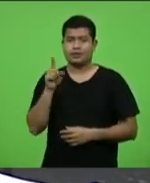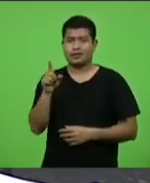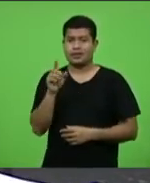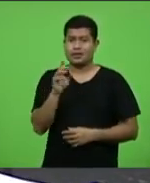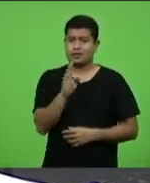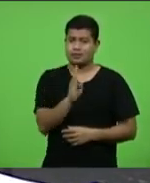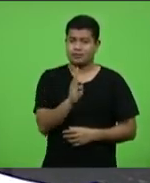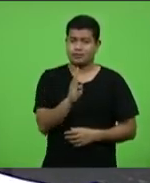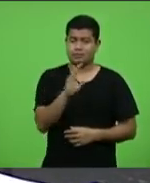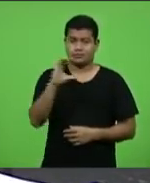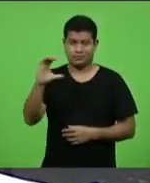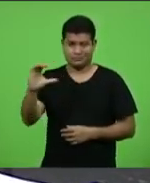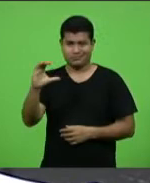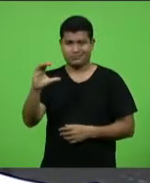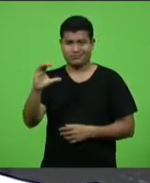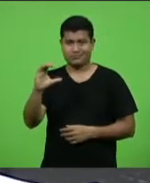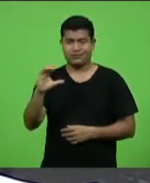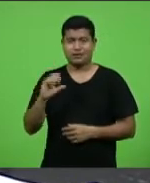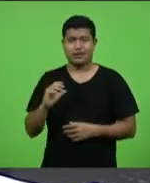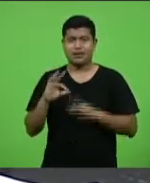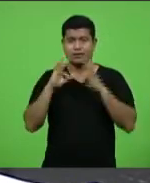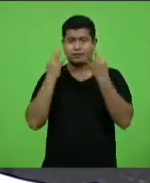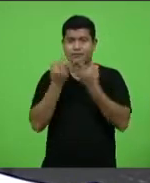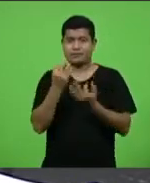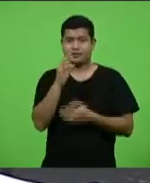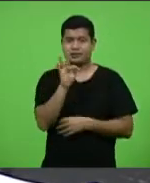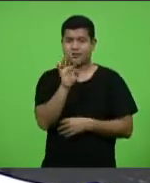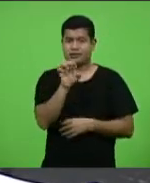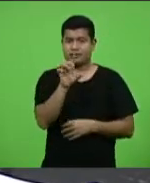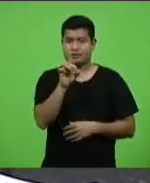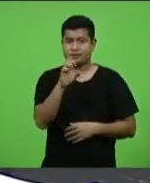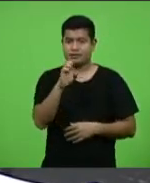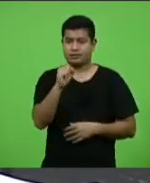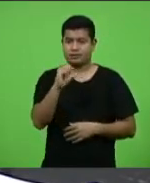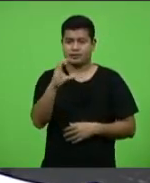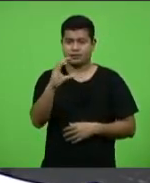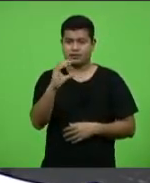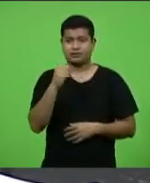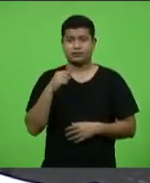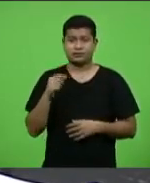Camboriú, da família Tedesco, que, aliás, perdeu